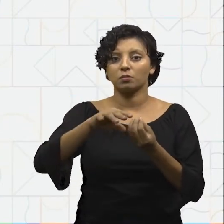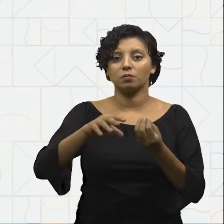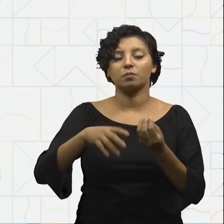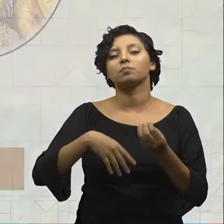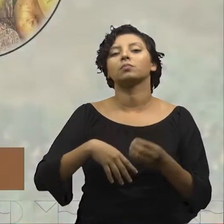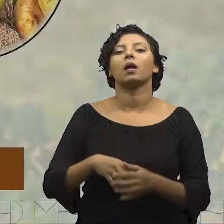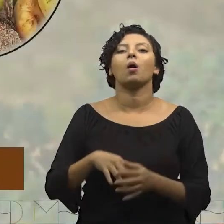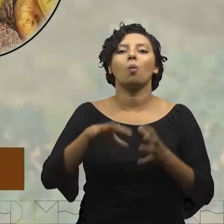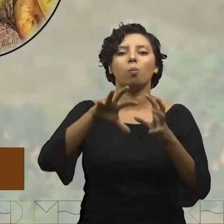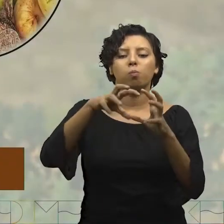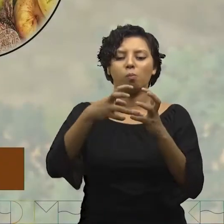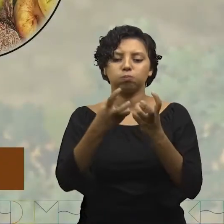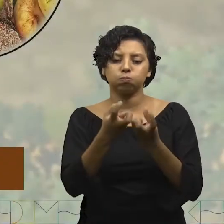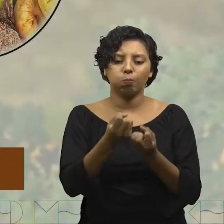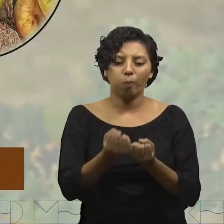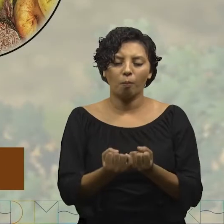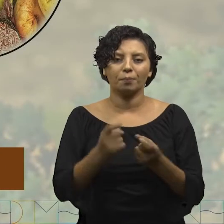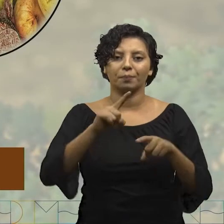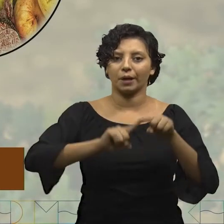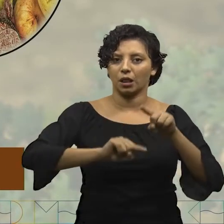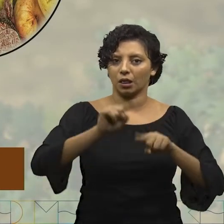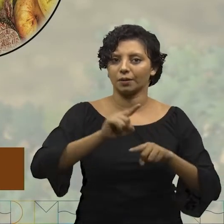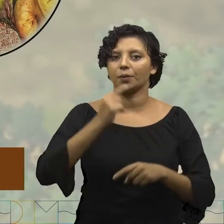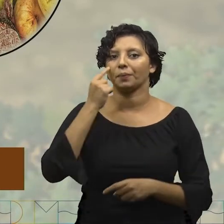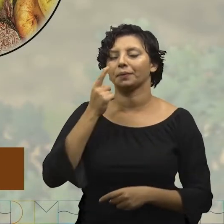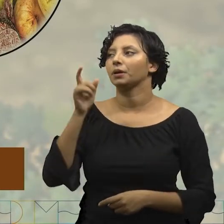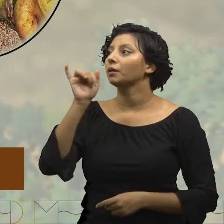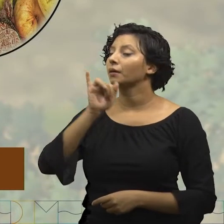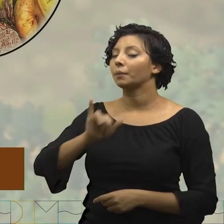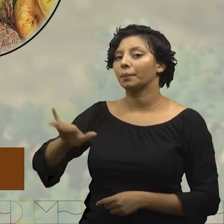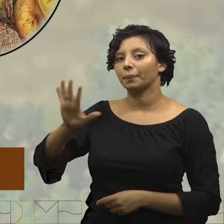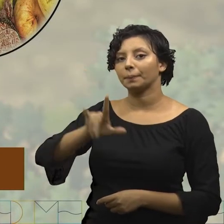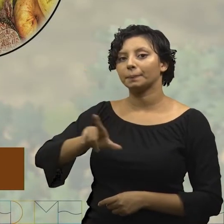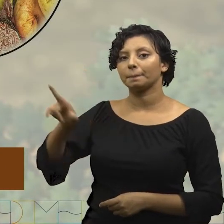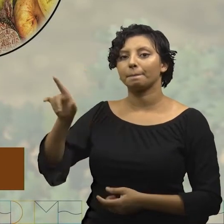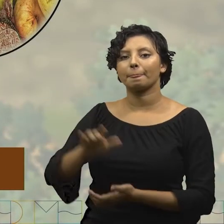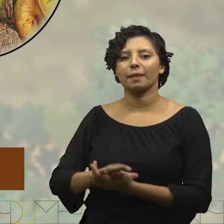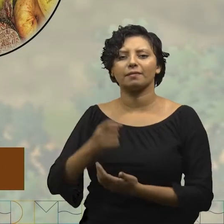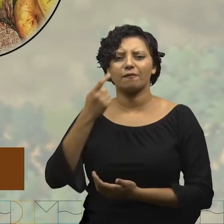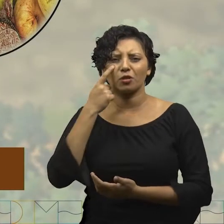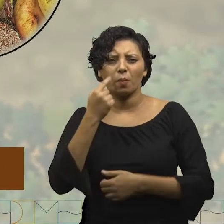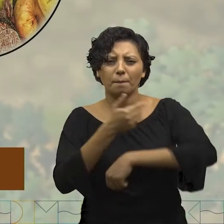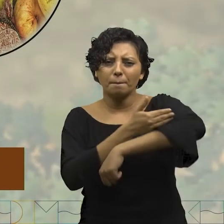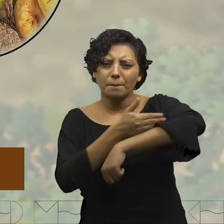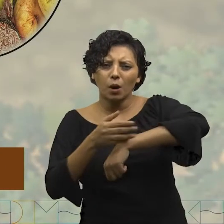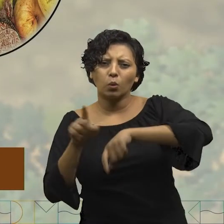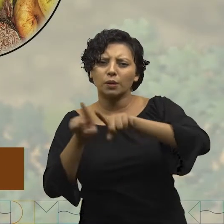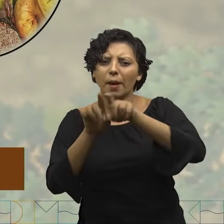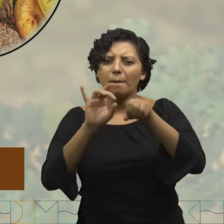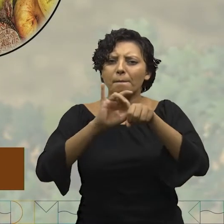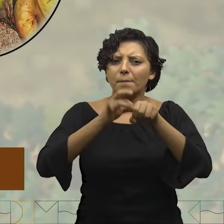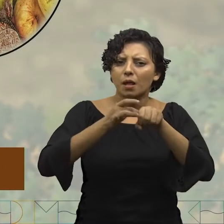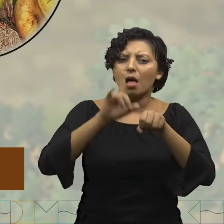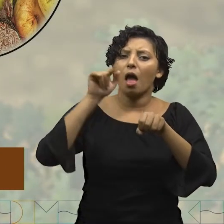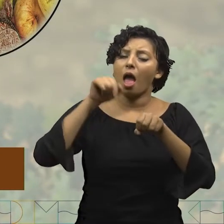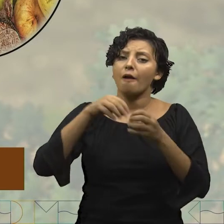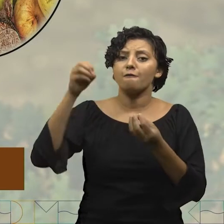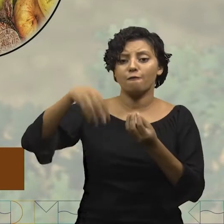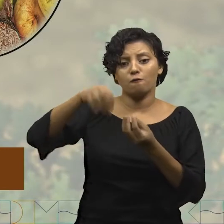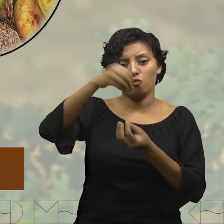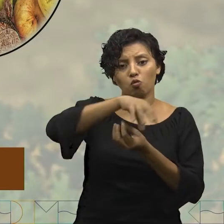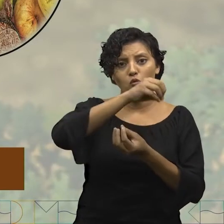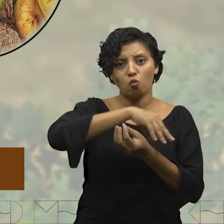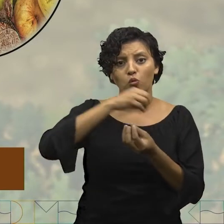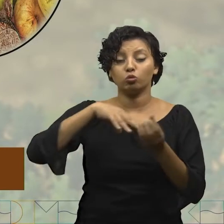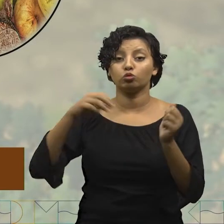matéria orgânica. Observe esta imagem. Os círculos brancos e pretos são fungos saprófagos, Que juntamente com